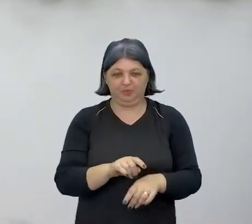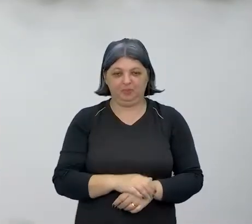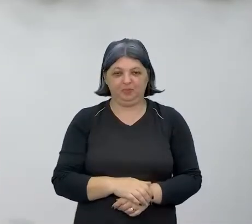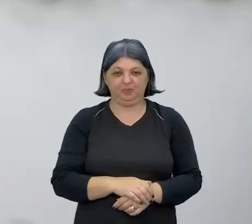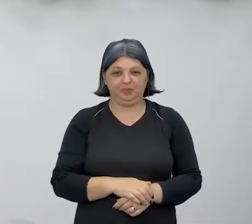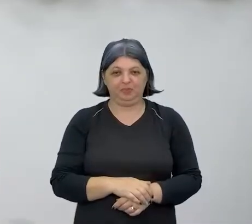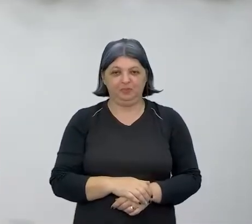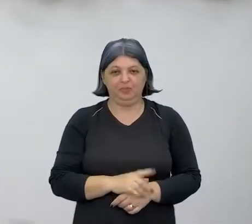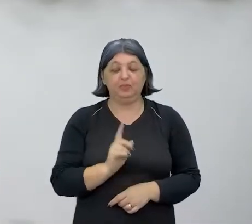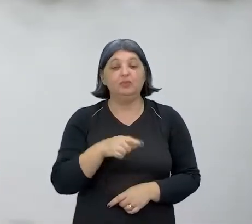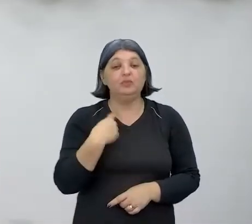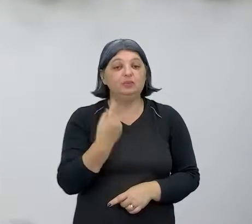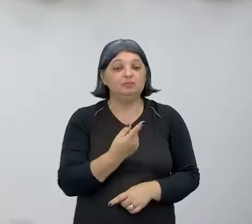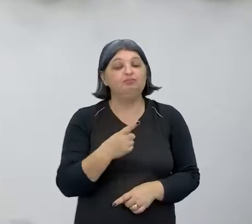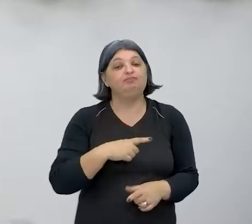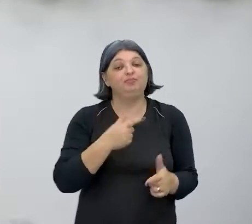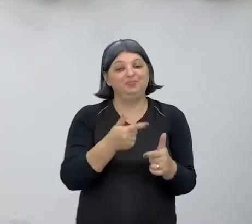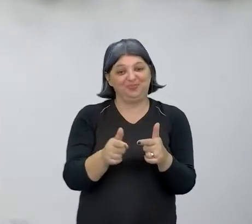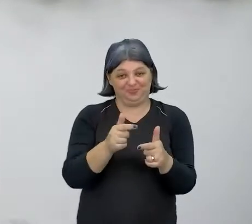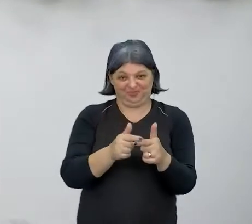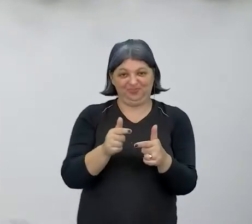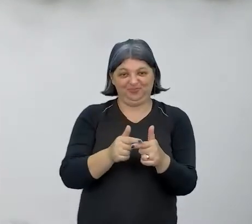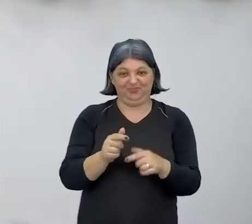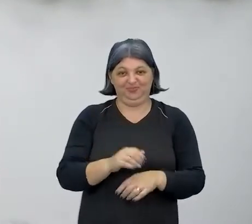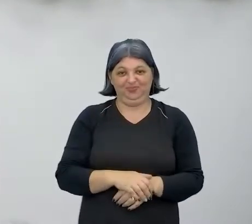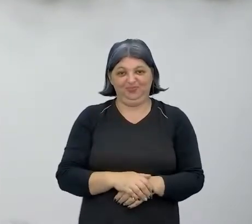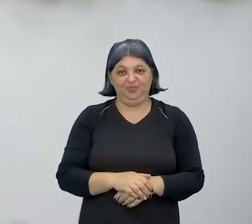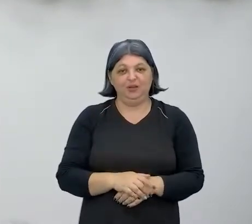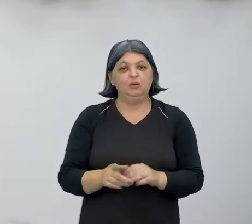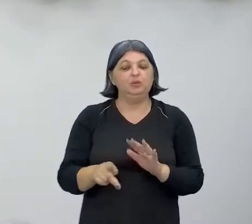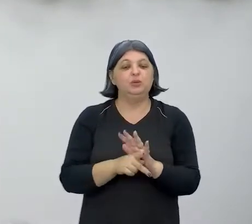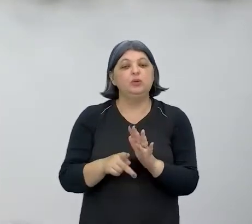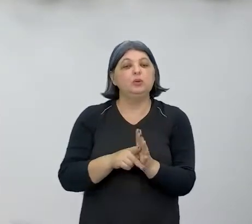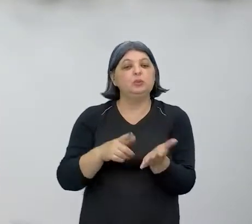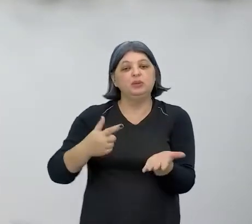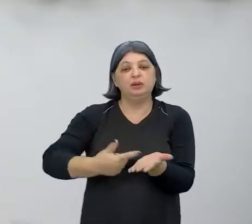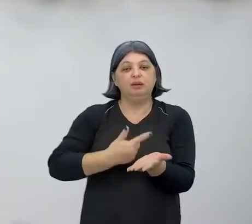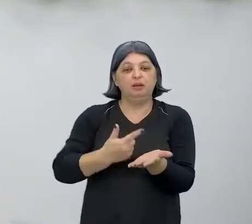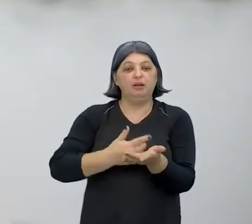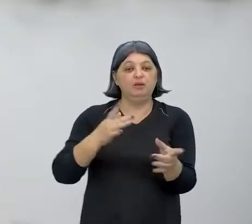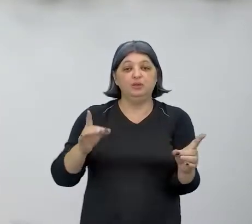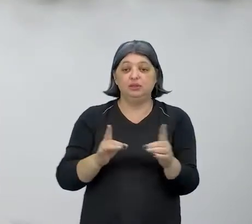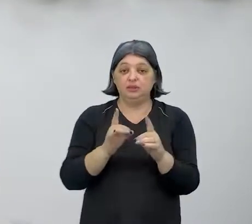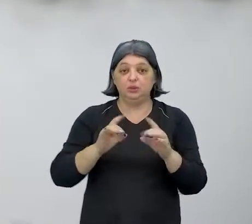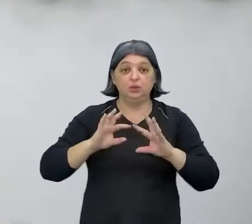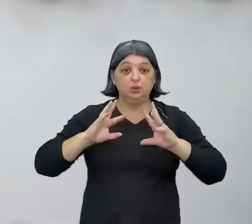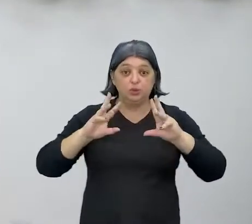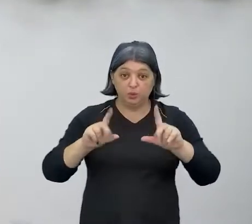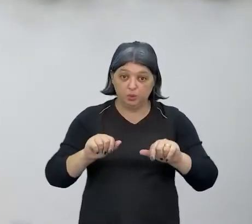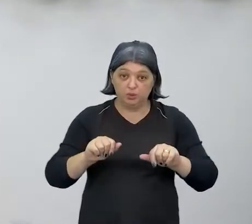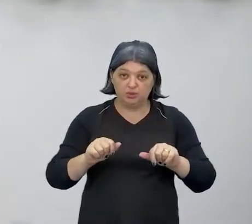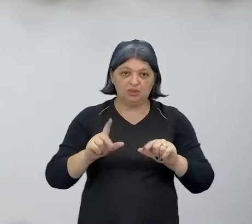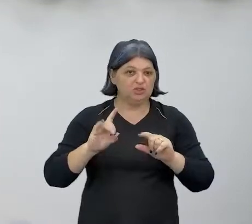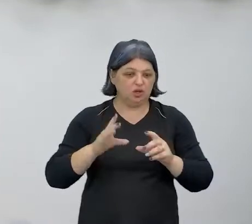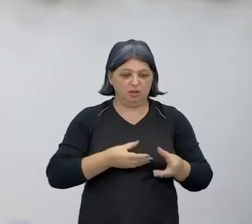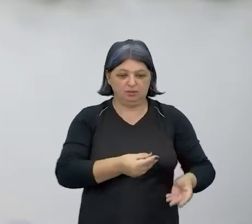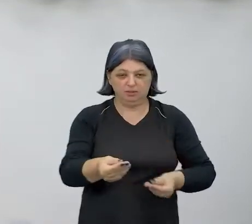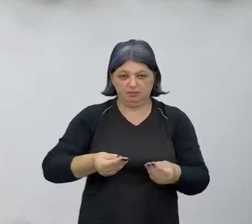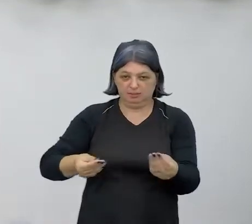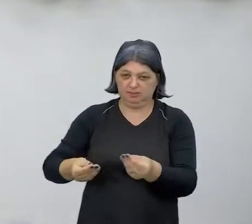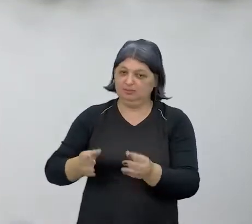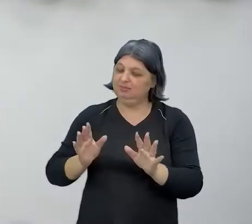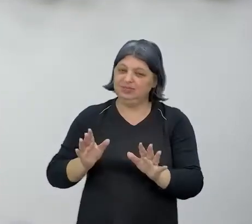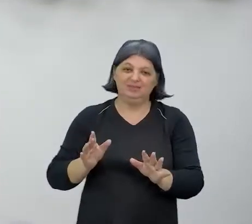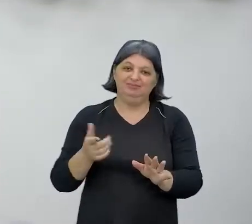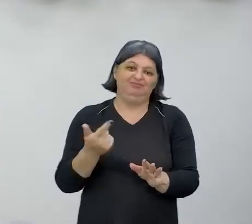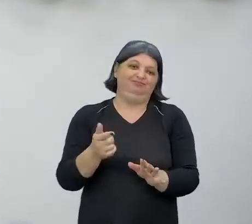E nós temos uma problemática, né? Que é a questão do livro didático. Então, o livro didático, ele é para todos na distribuição. Mas ele